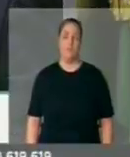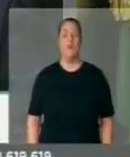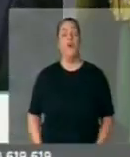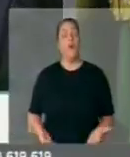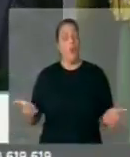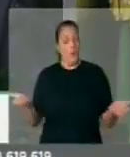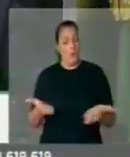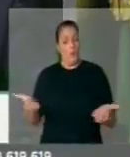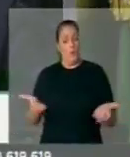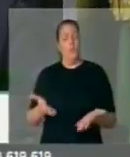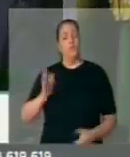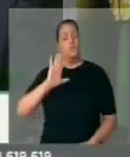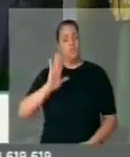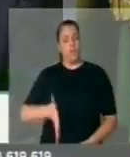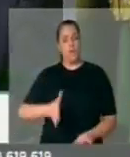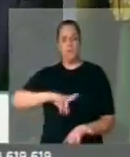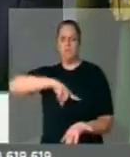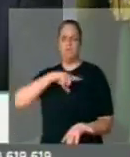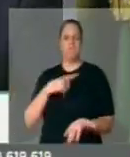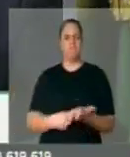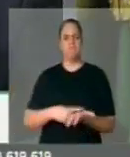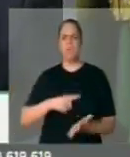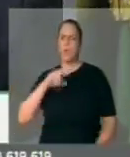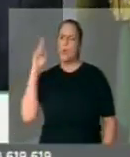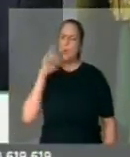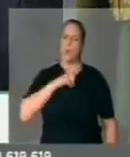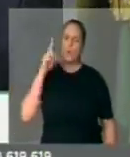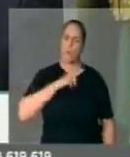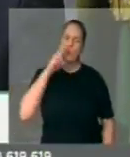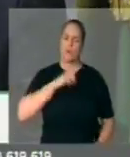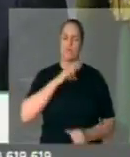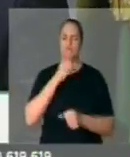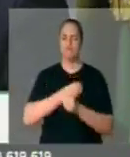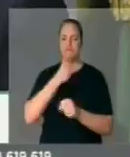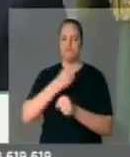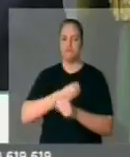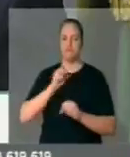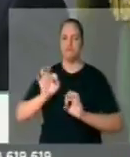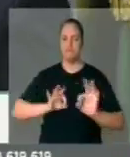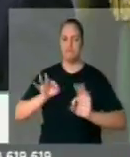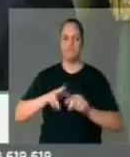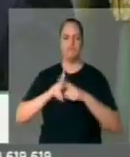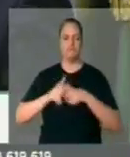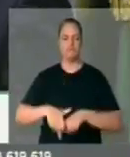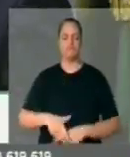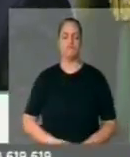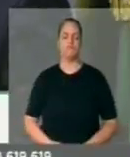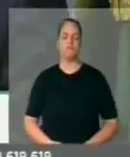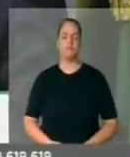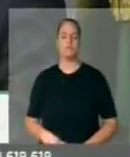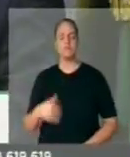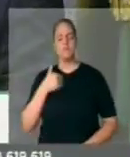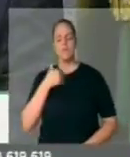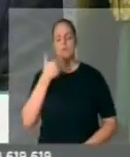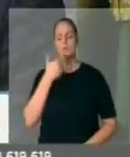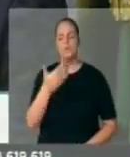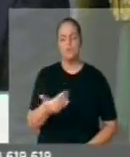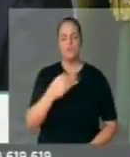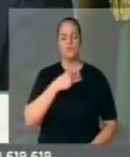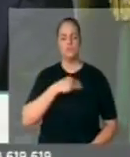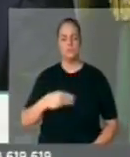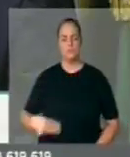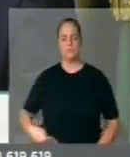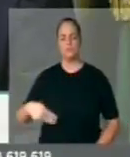obra, já em regime de emergência, vai se iniciar. E aí eu quero pedir ao meu ministro, Maurício